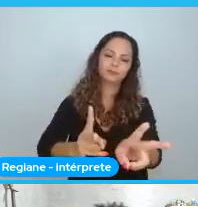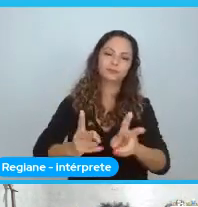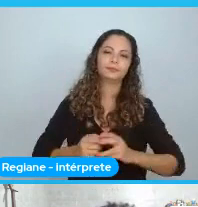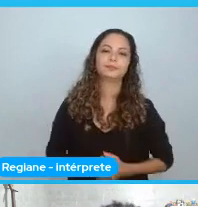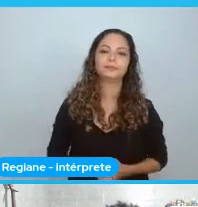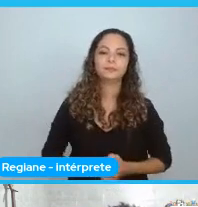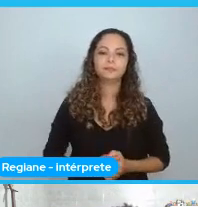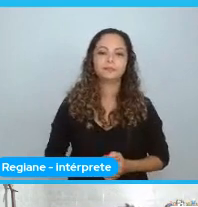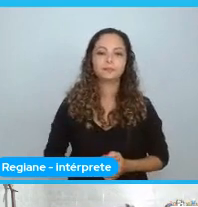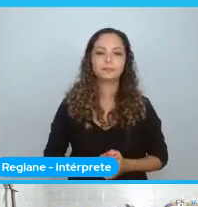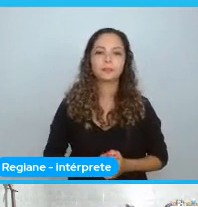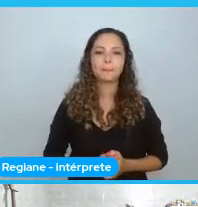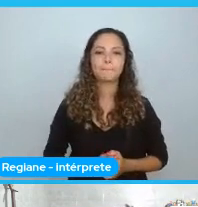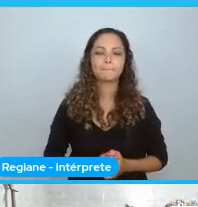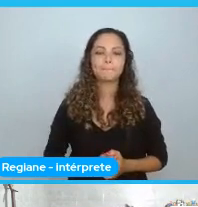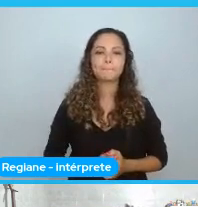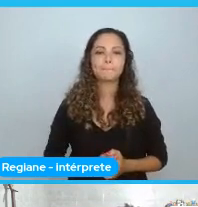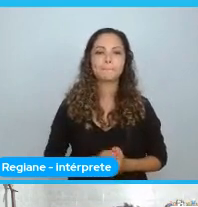E aí.